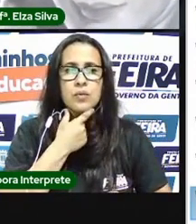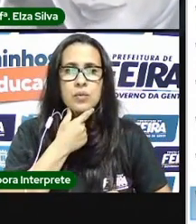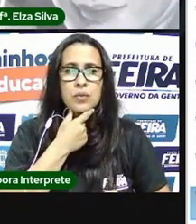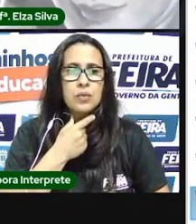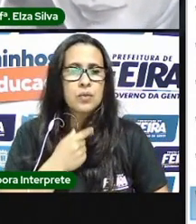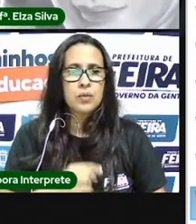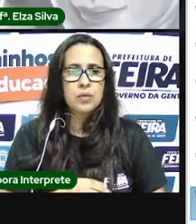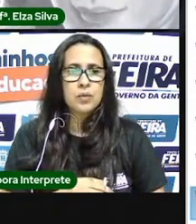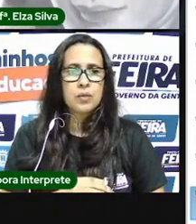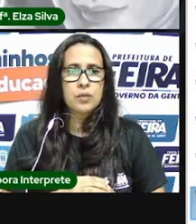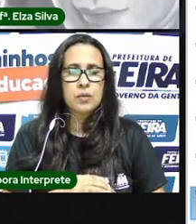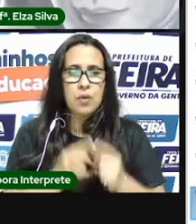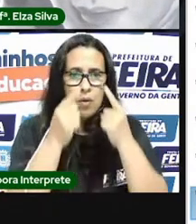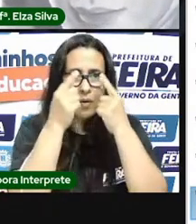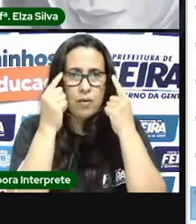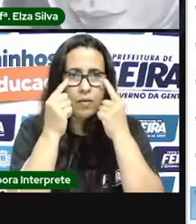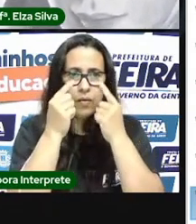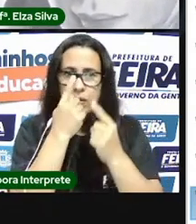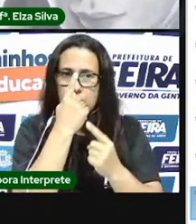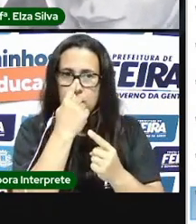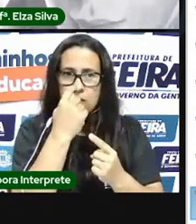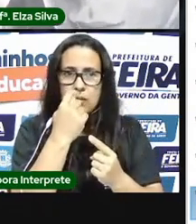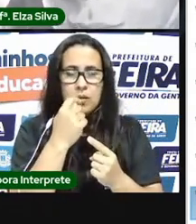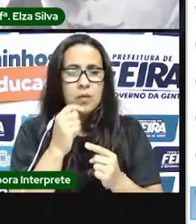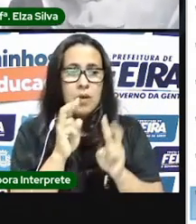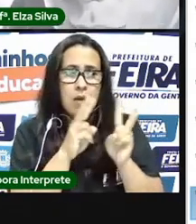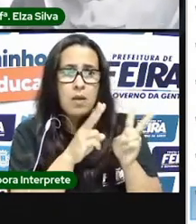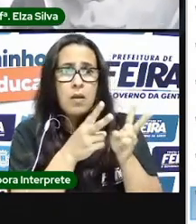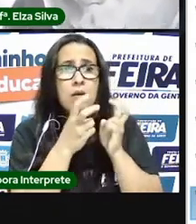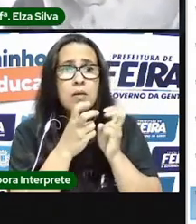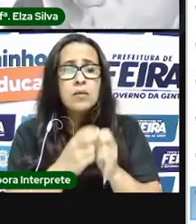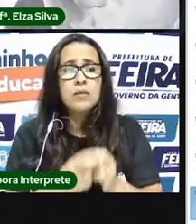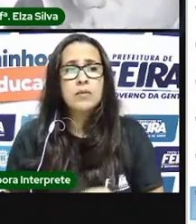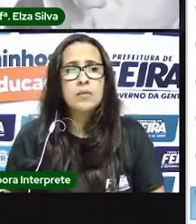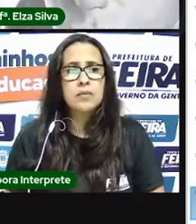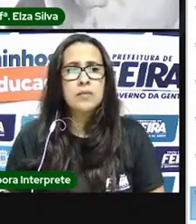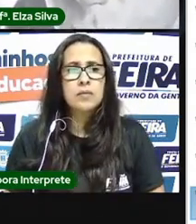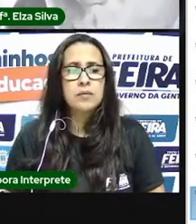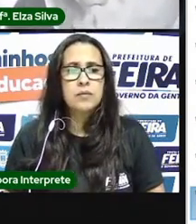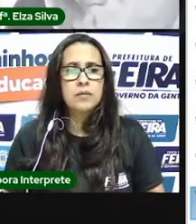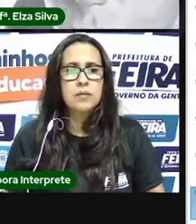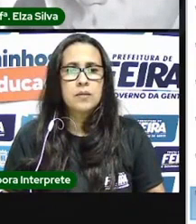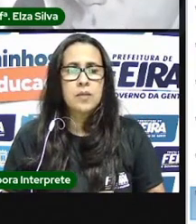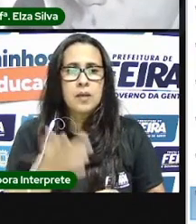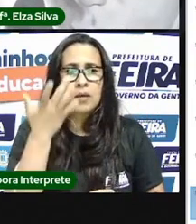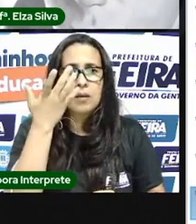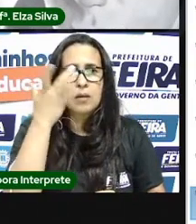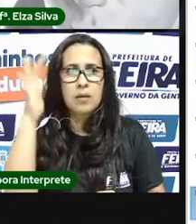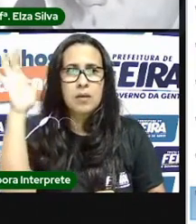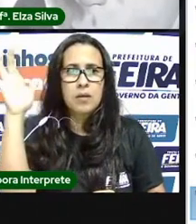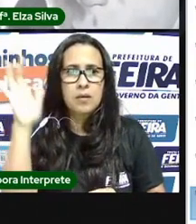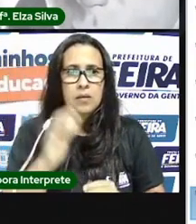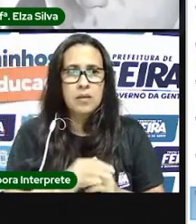olhos do nariz vejam o brilho desta imagem e este brilho o artista